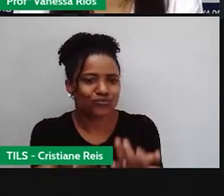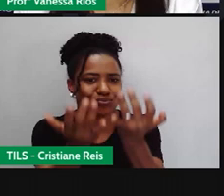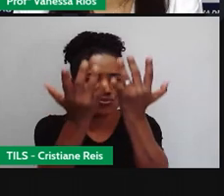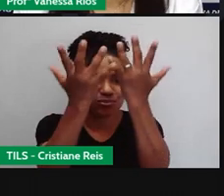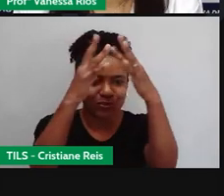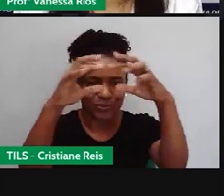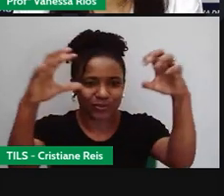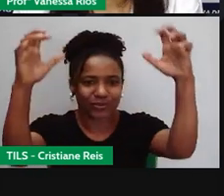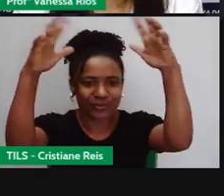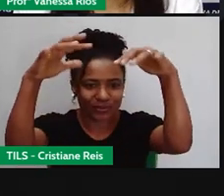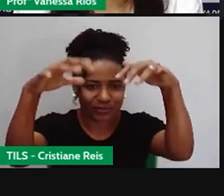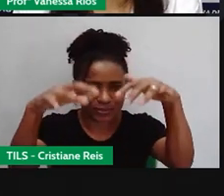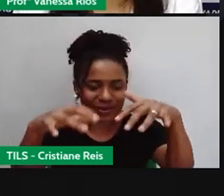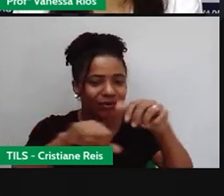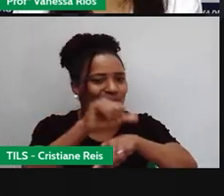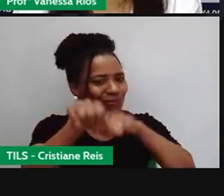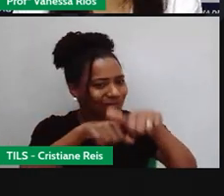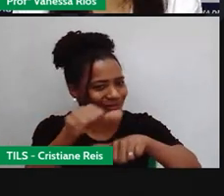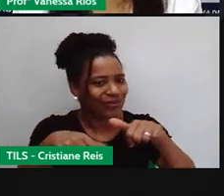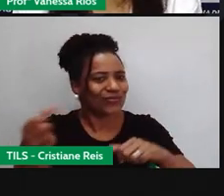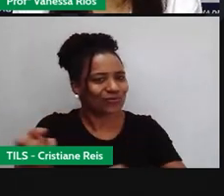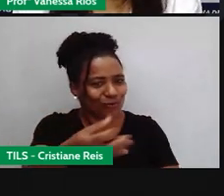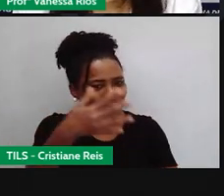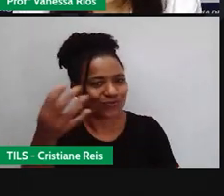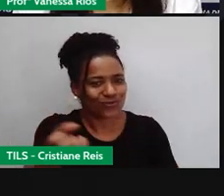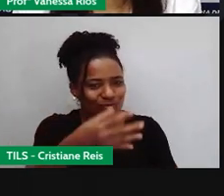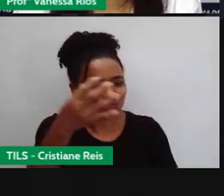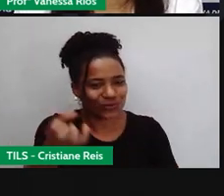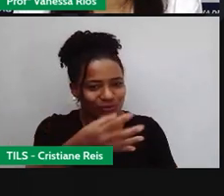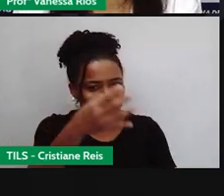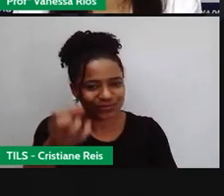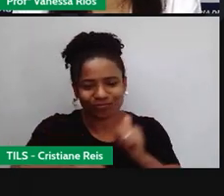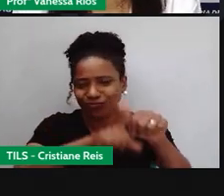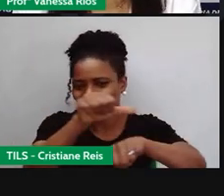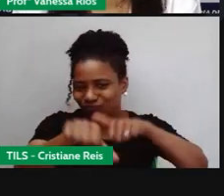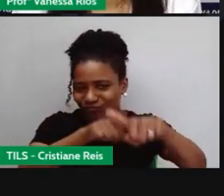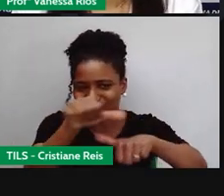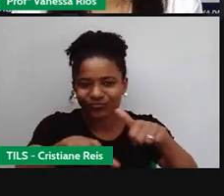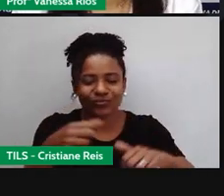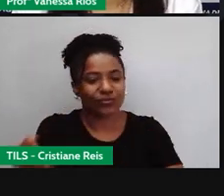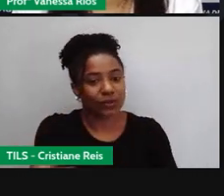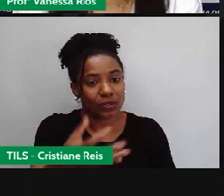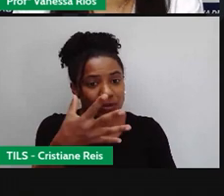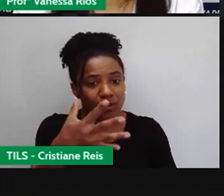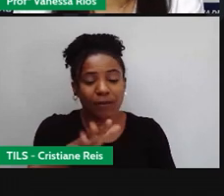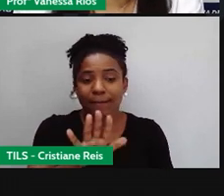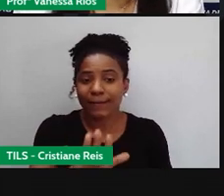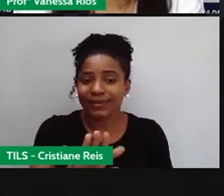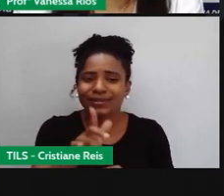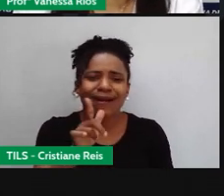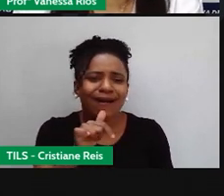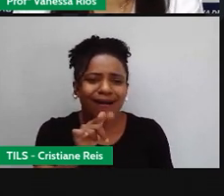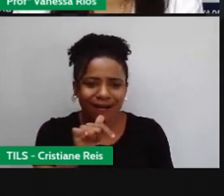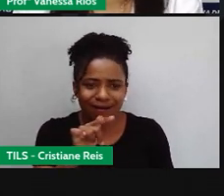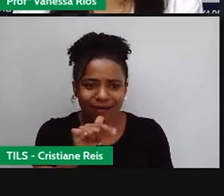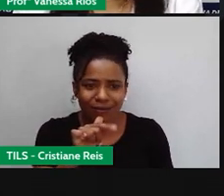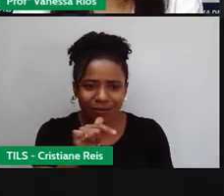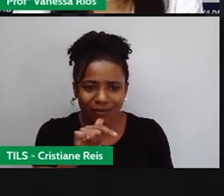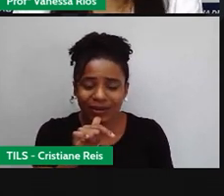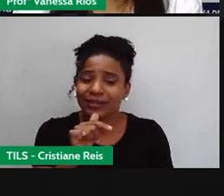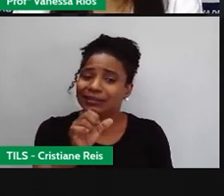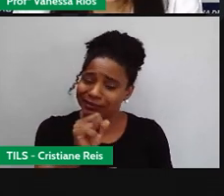chuva, então, também fica aí, vive um ciclo constante de renovação. Mas a água, por exemplo, se mal